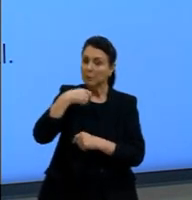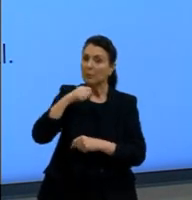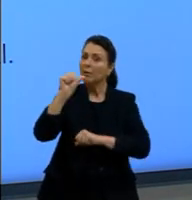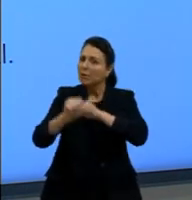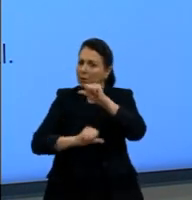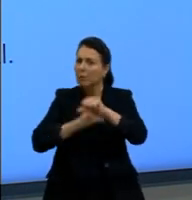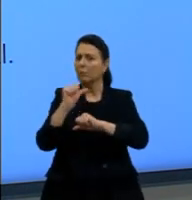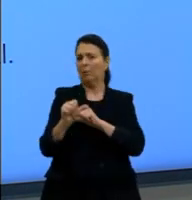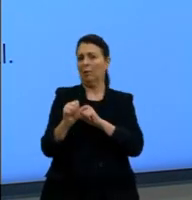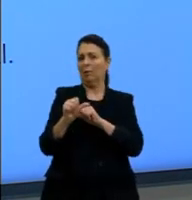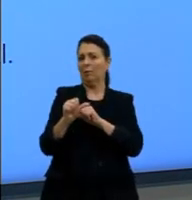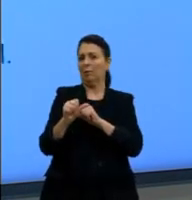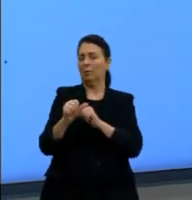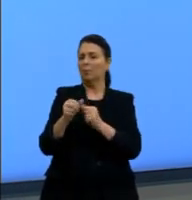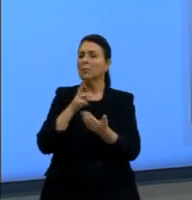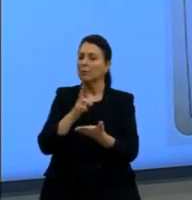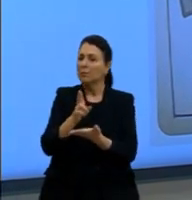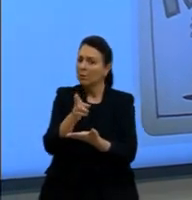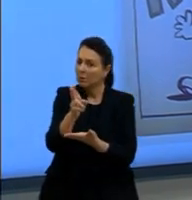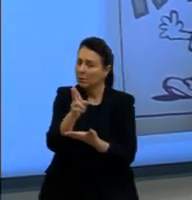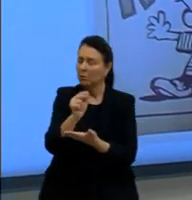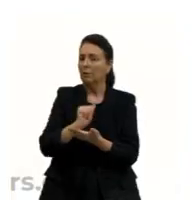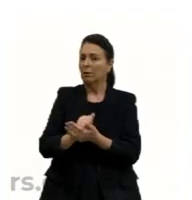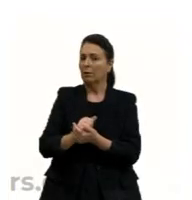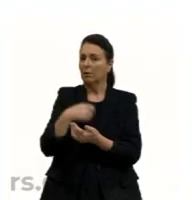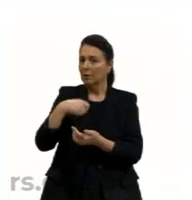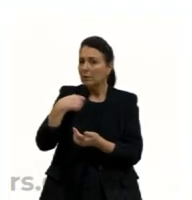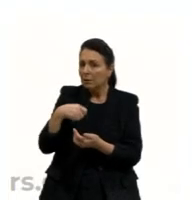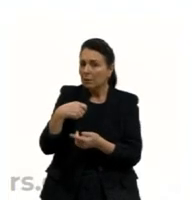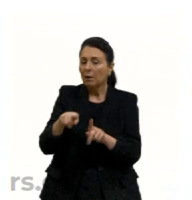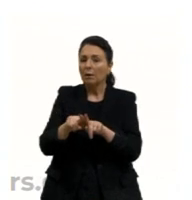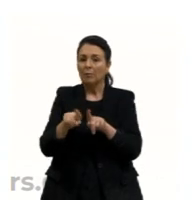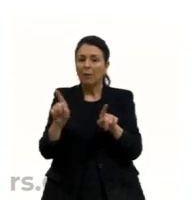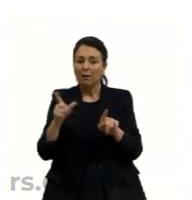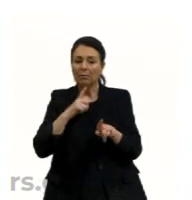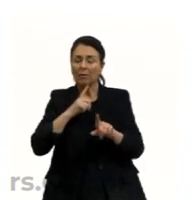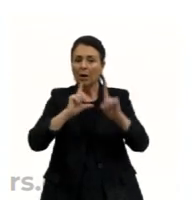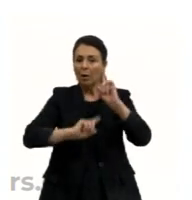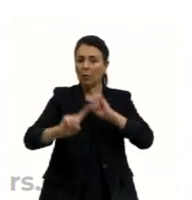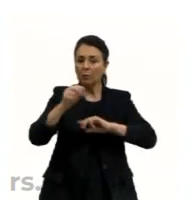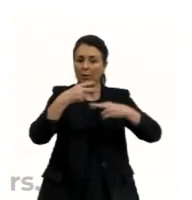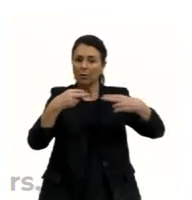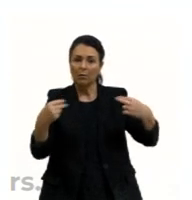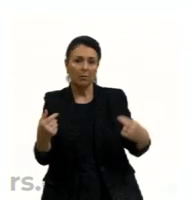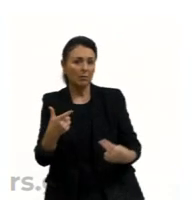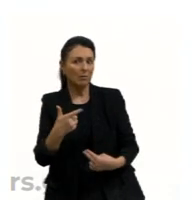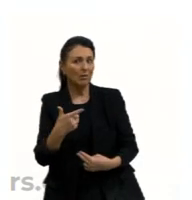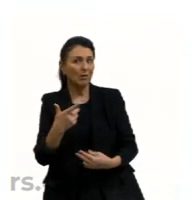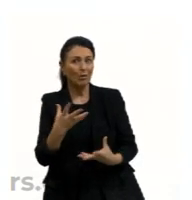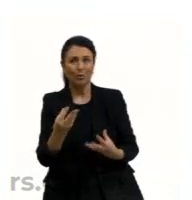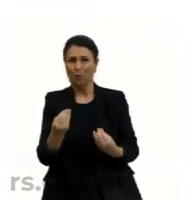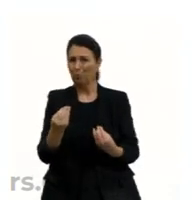ela precisa seguir o fluxo, mas em algumas coisas pode não ser tão legal